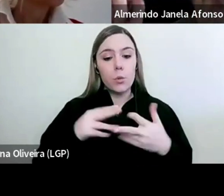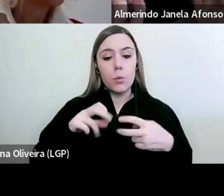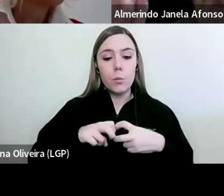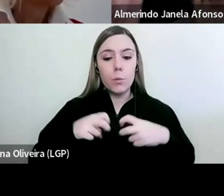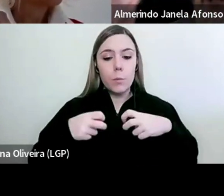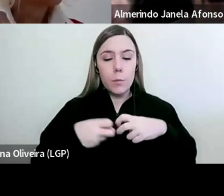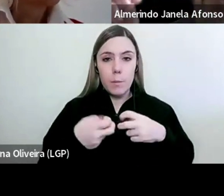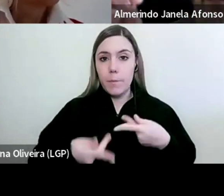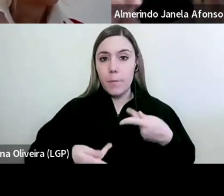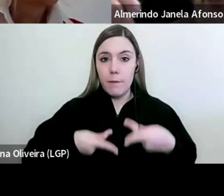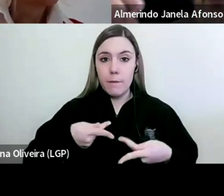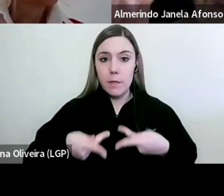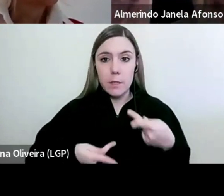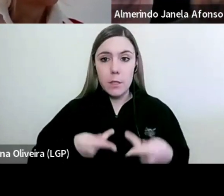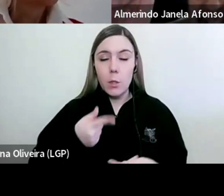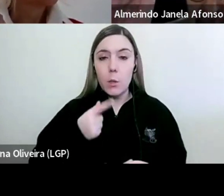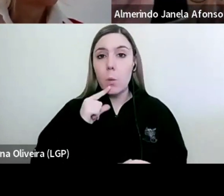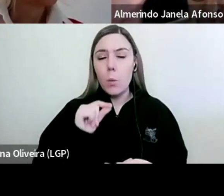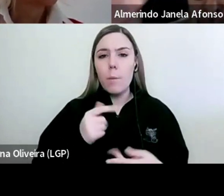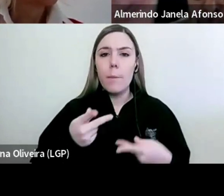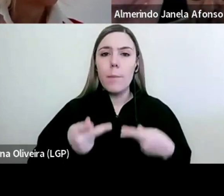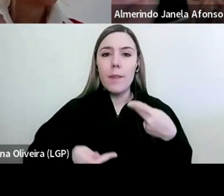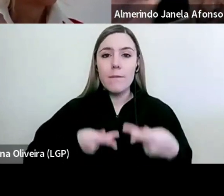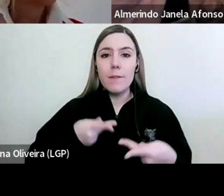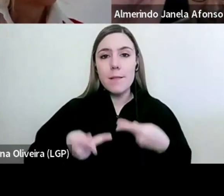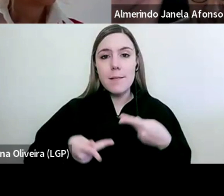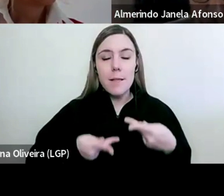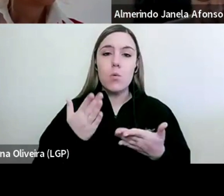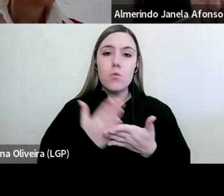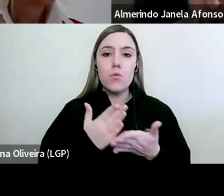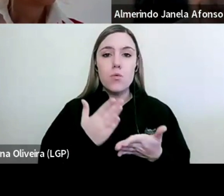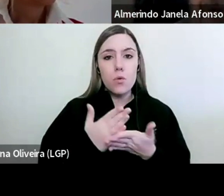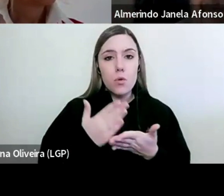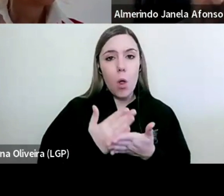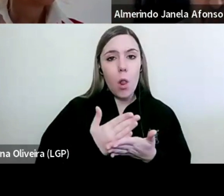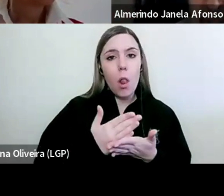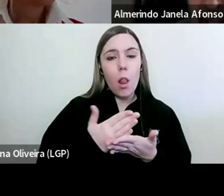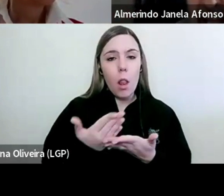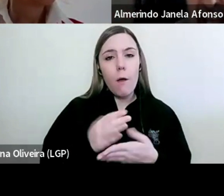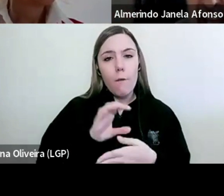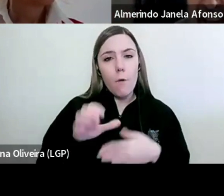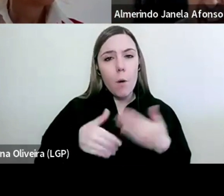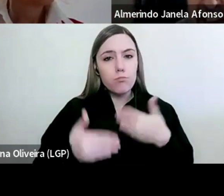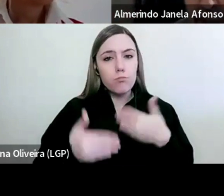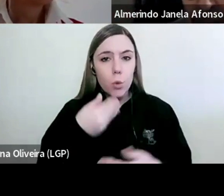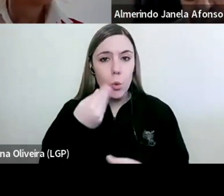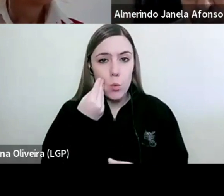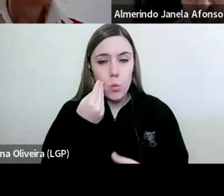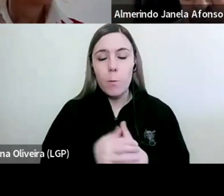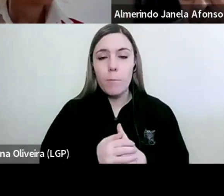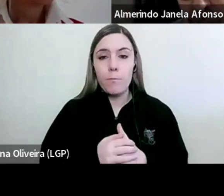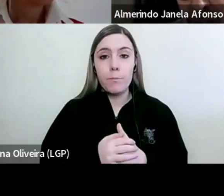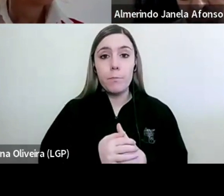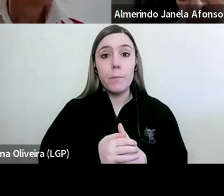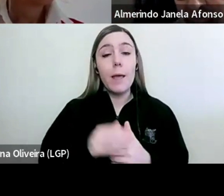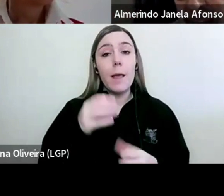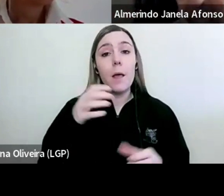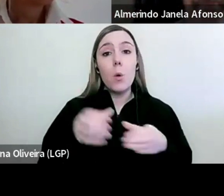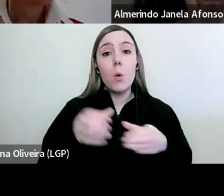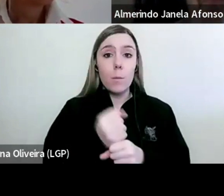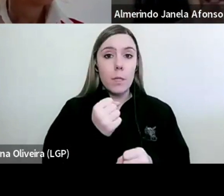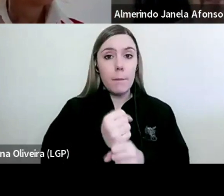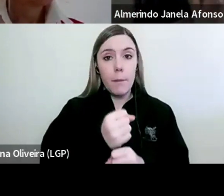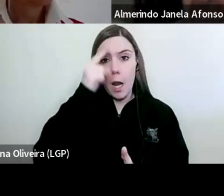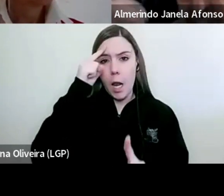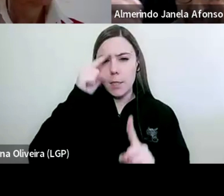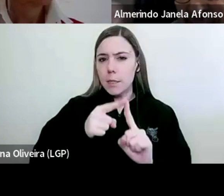que se chamava de avaliação do rendimento escolar dos alunos. A intenção deste grupo de trabalho era